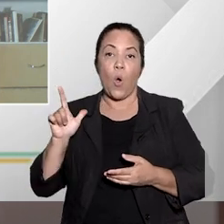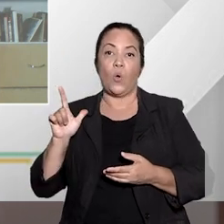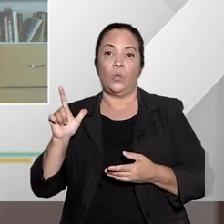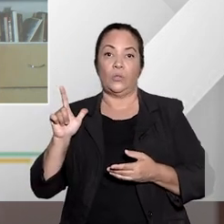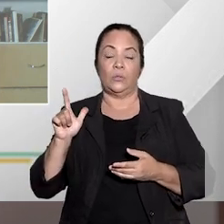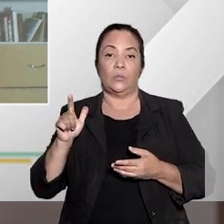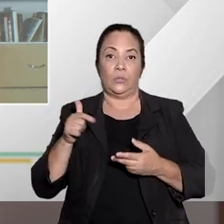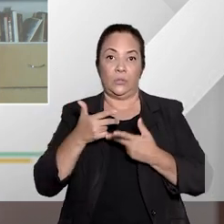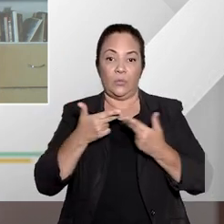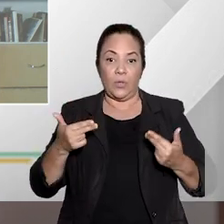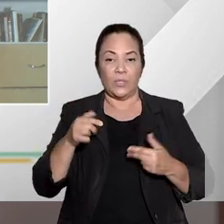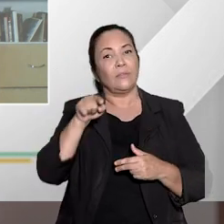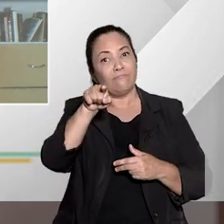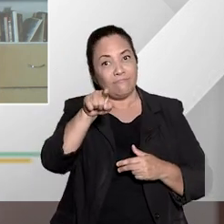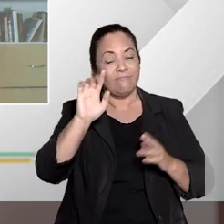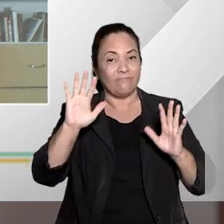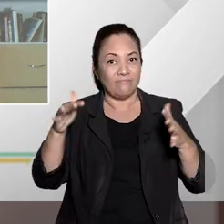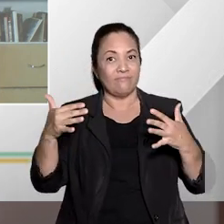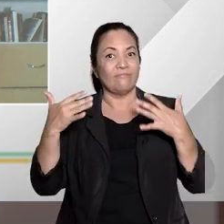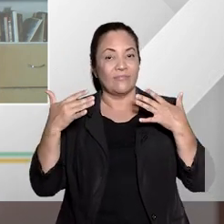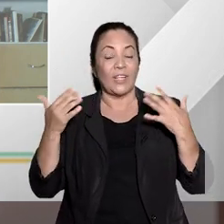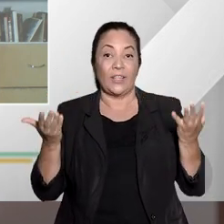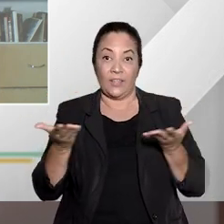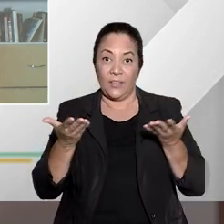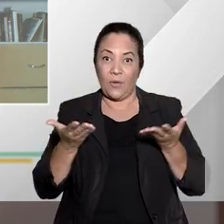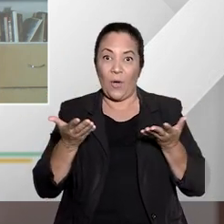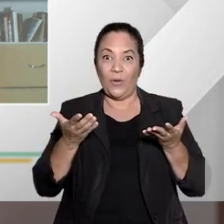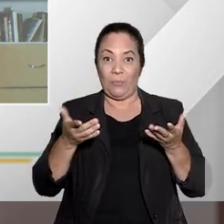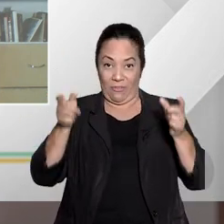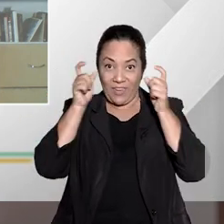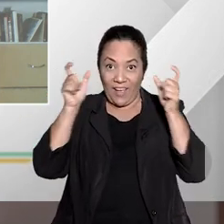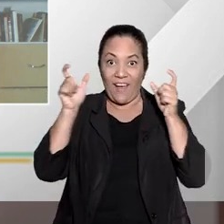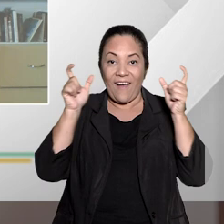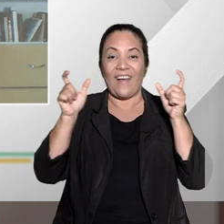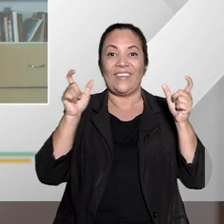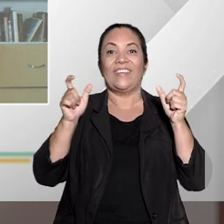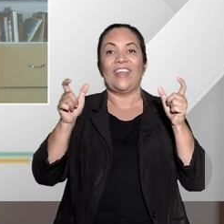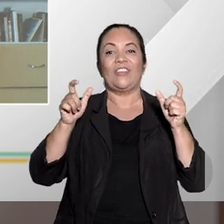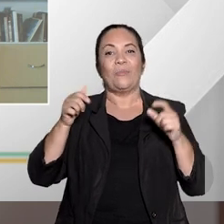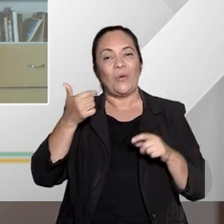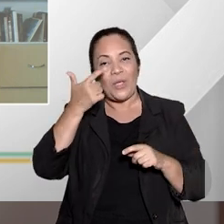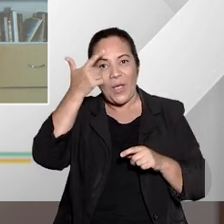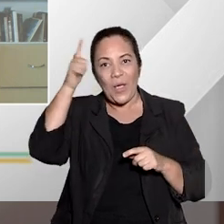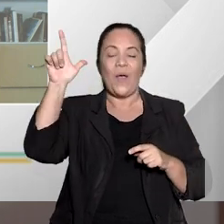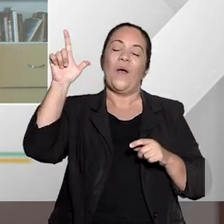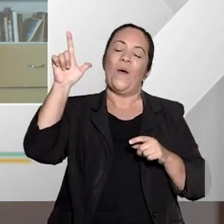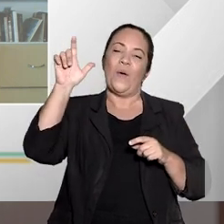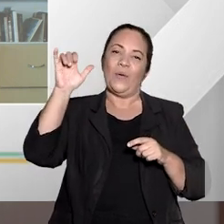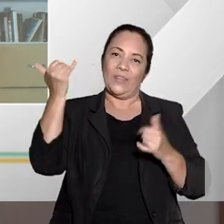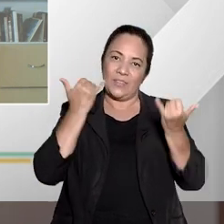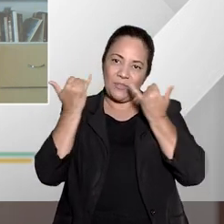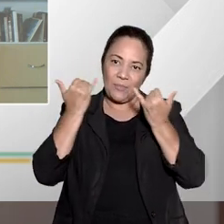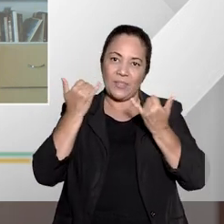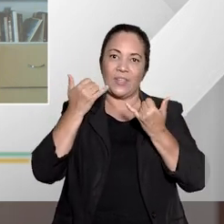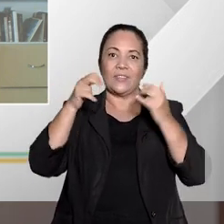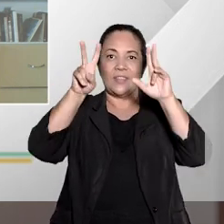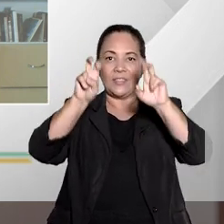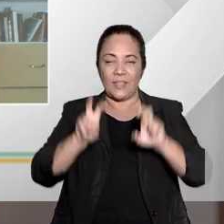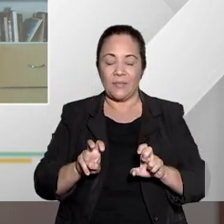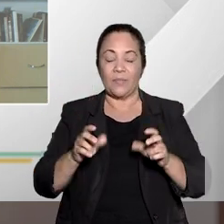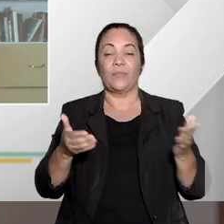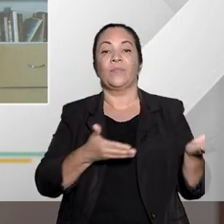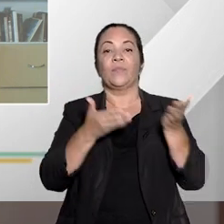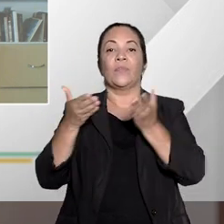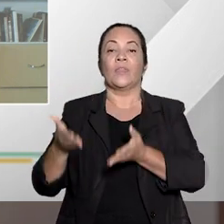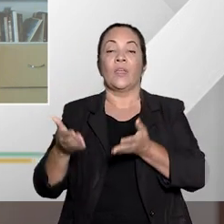é só o público que está aí nos acompanhando agora ficar atento, porque os próximos programas serão sobre esse assunto. E sobre o nosso tema de hoje